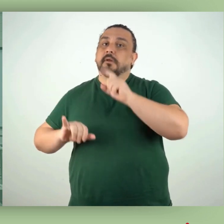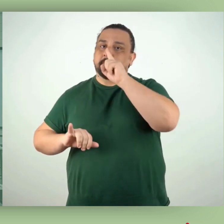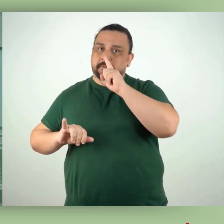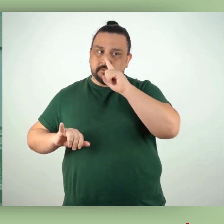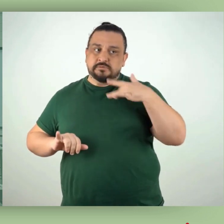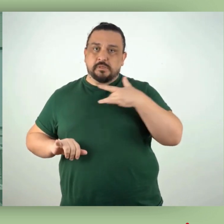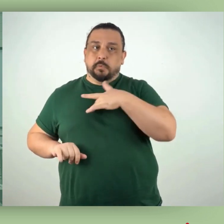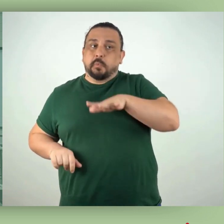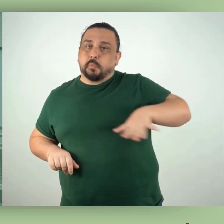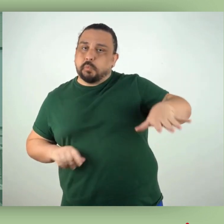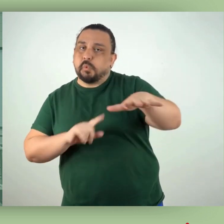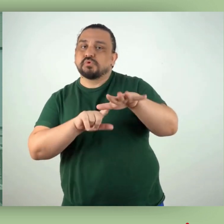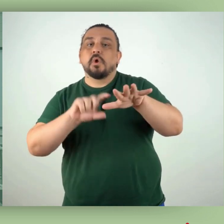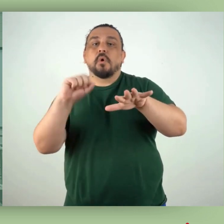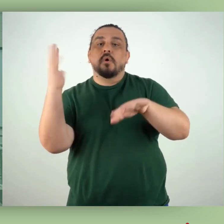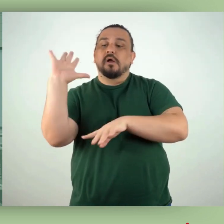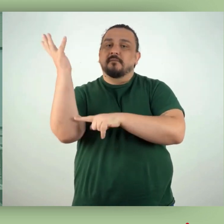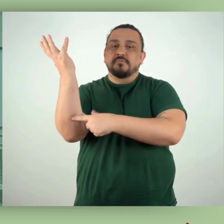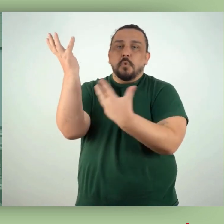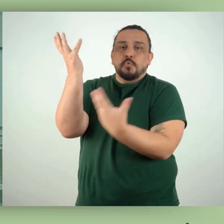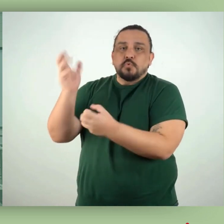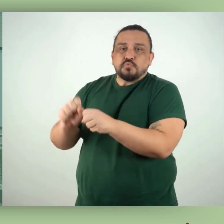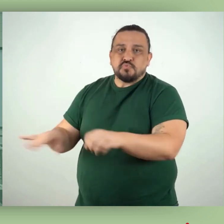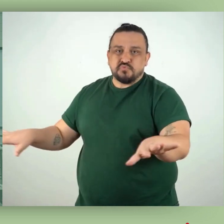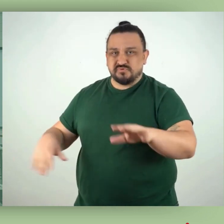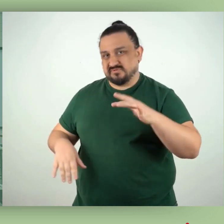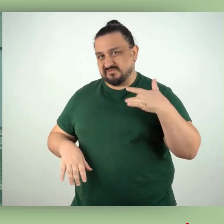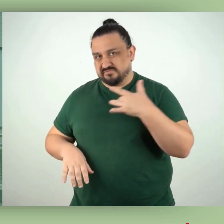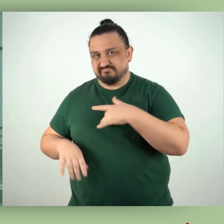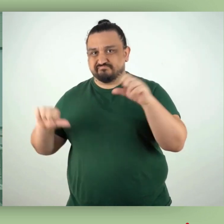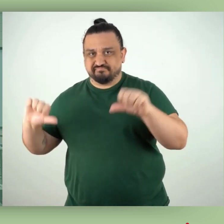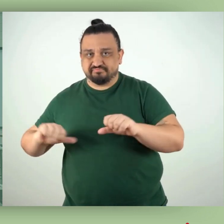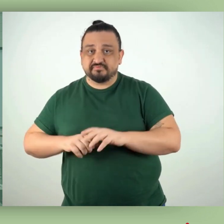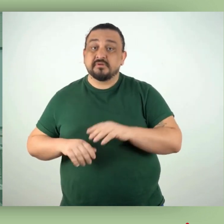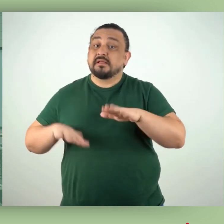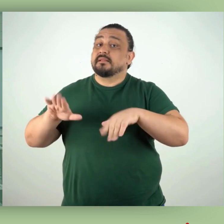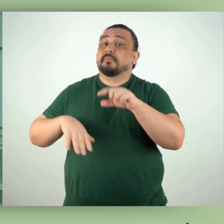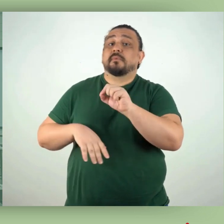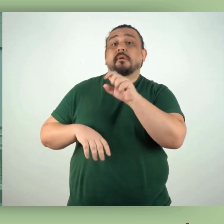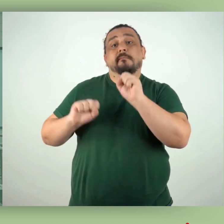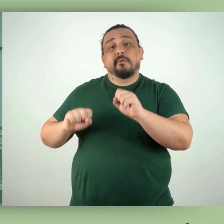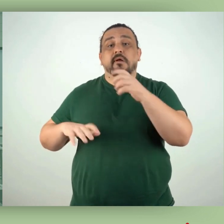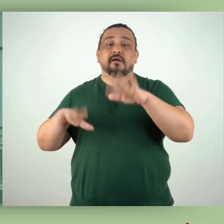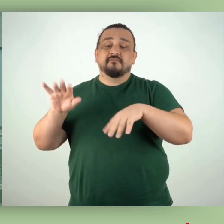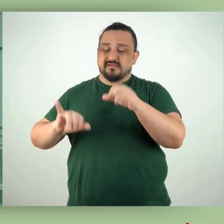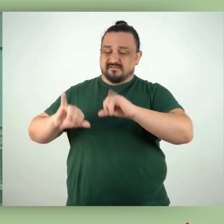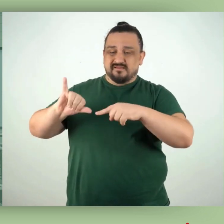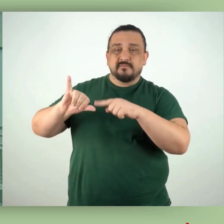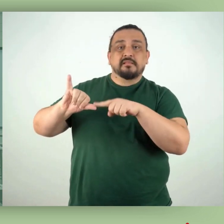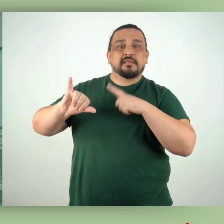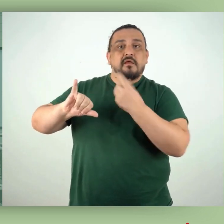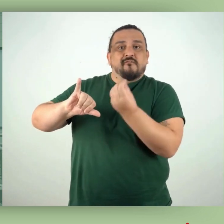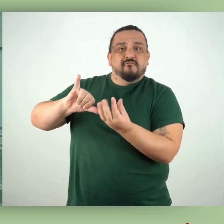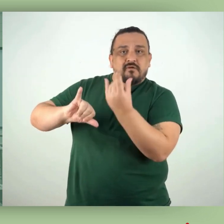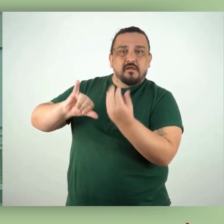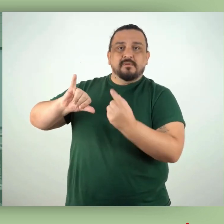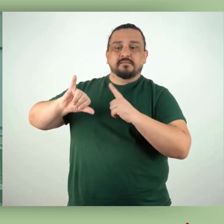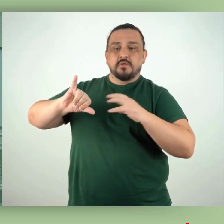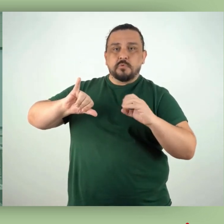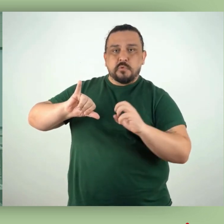risco à saúde pública ou ao meio ambiente. Dependendo de suas características de inflamabilidade,